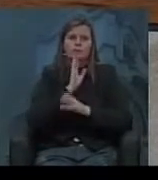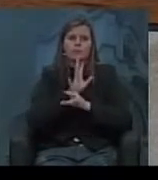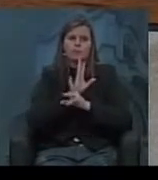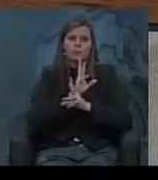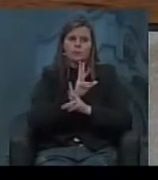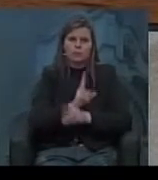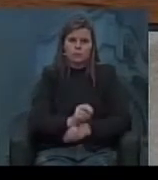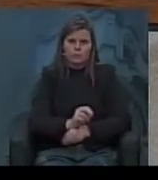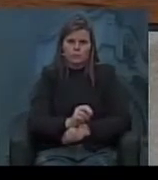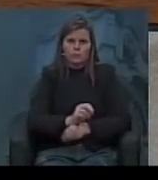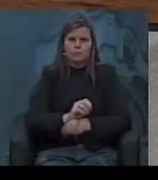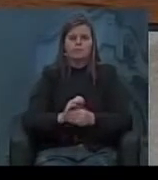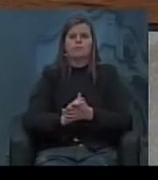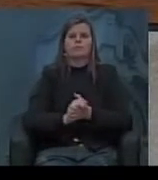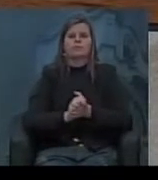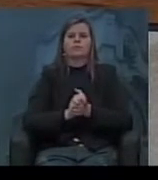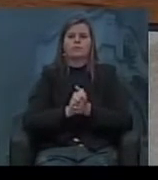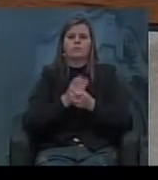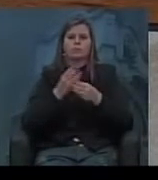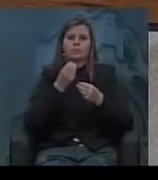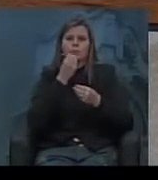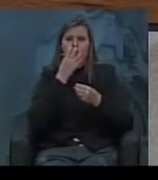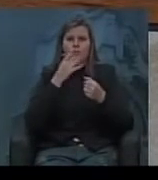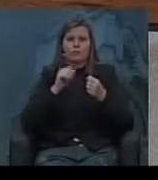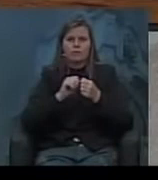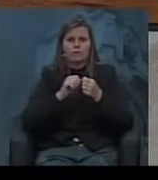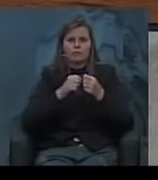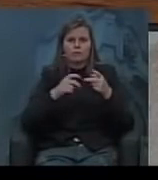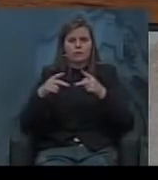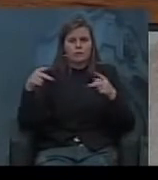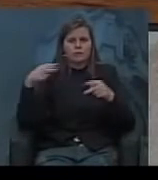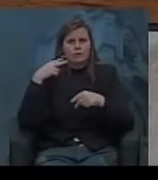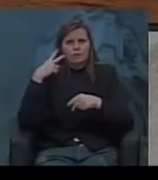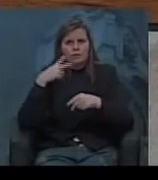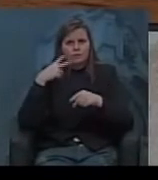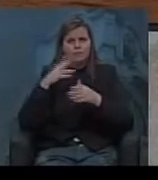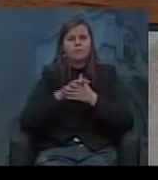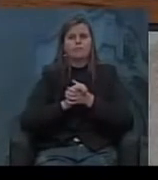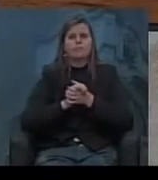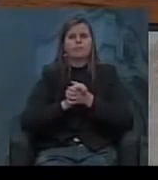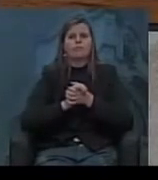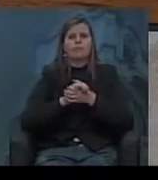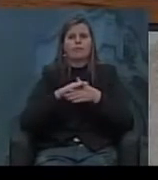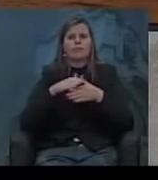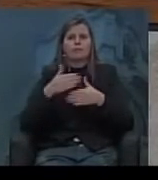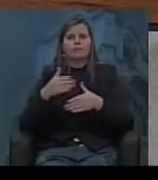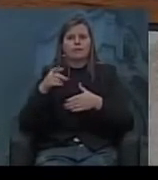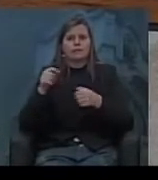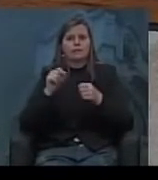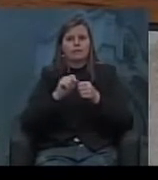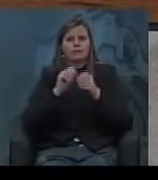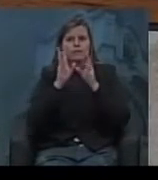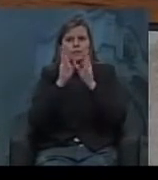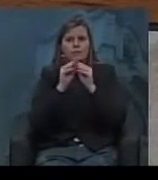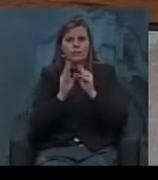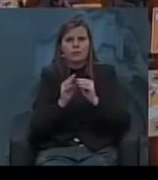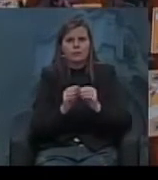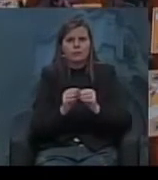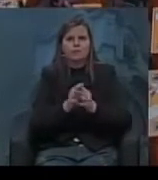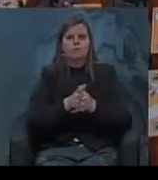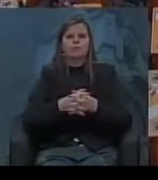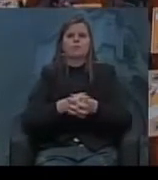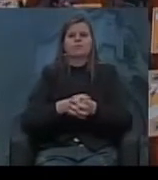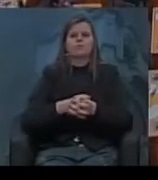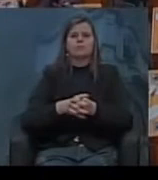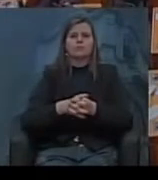e todas as colocações tão bem feitas pelos vereadores pela sua participação mas o professor Carlos fará resumidamente muito obrigado